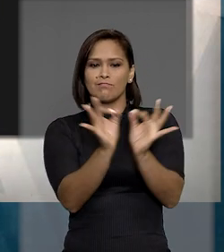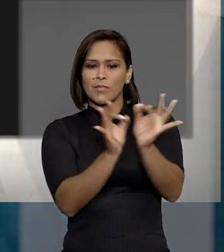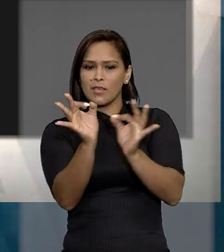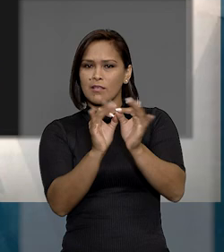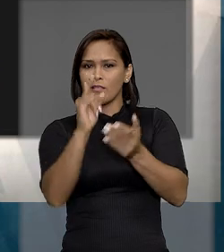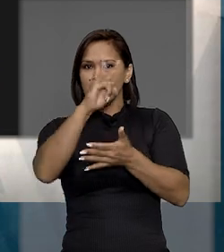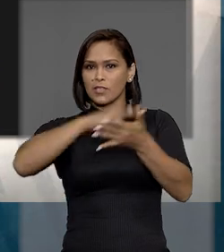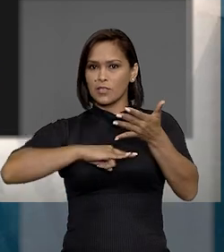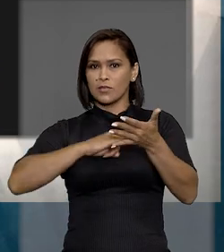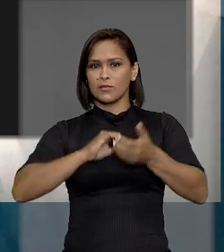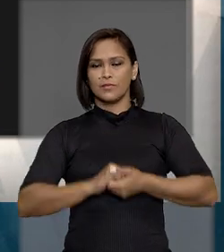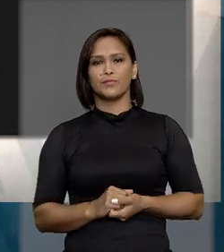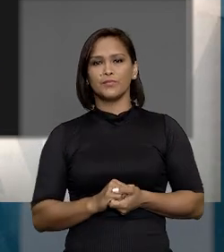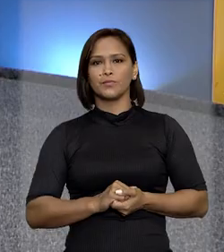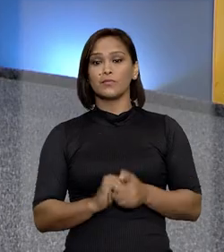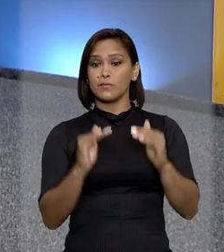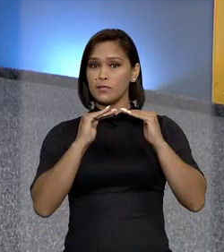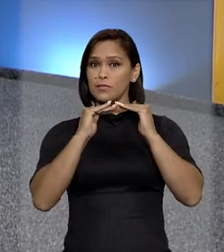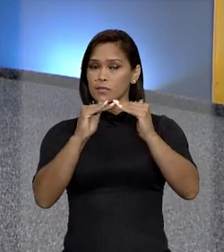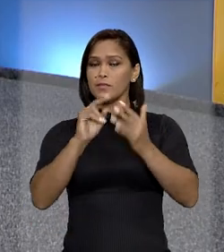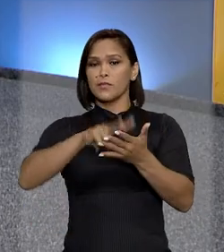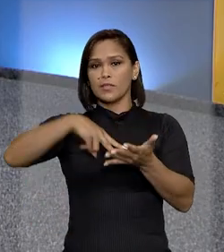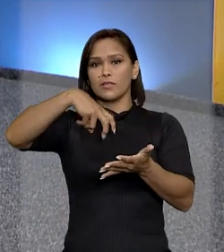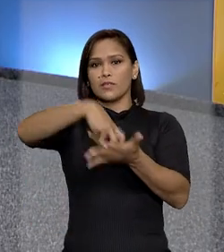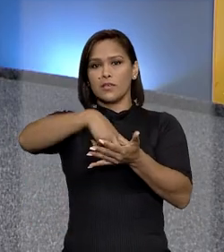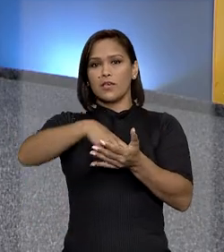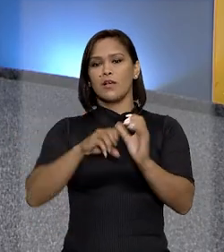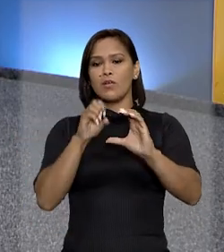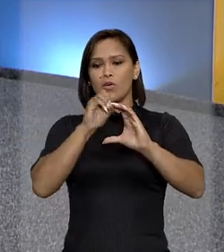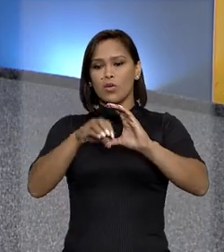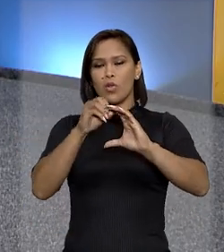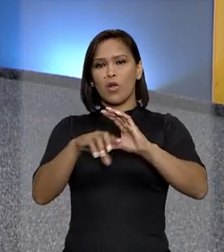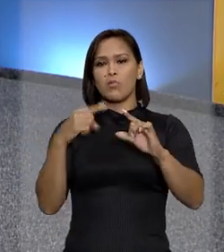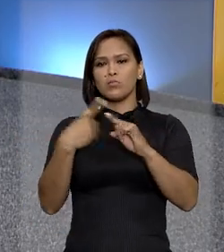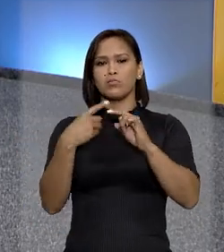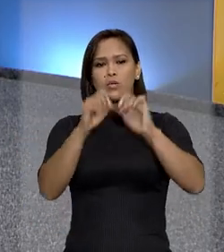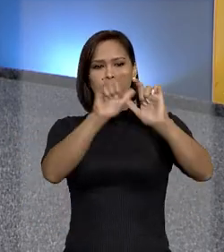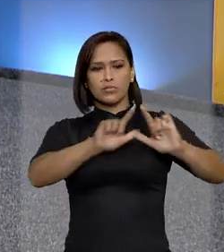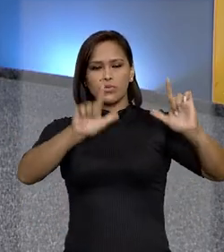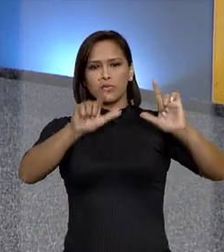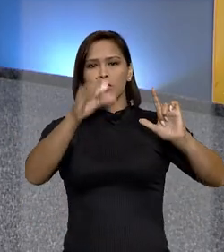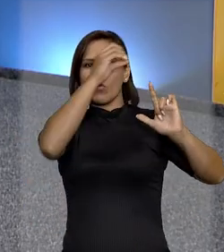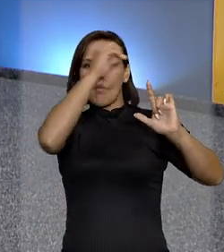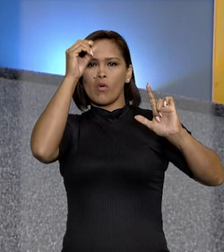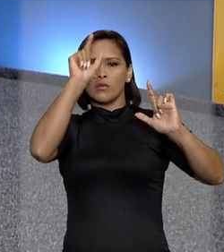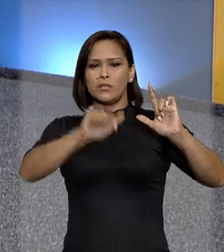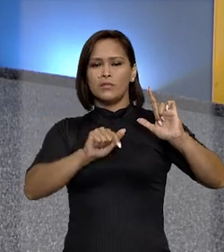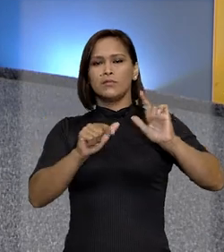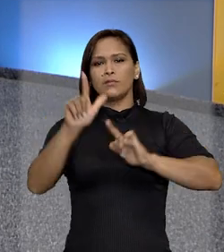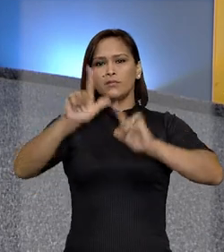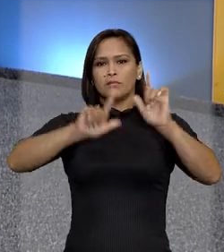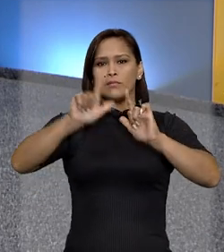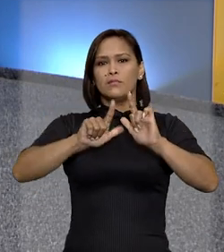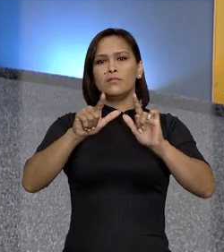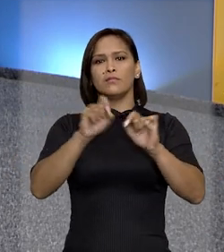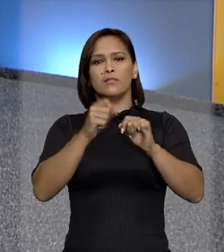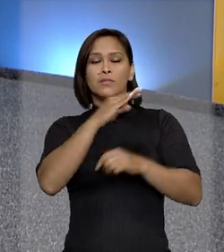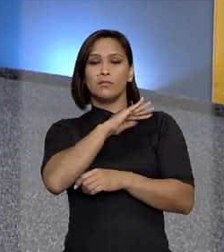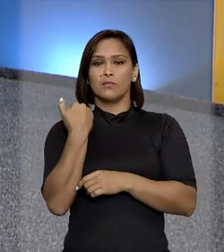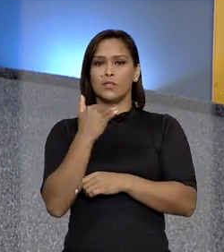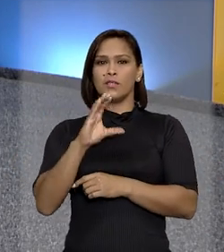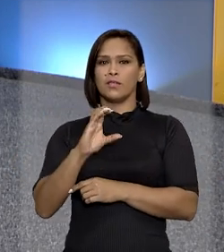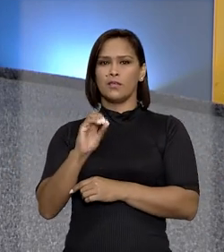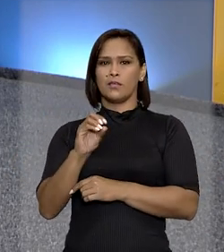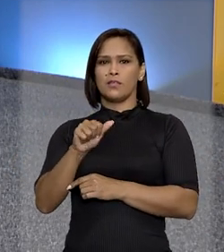partir da elaboração da escritura. E foi mantida a condenação da TV Globo por exposição de inocente em programa